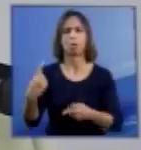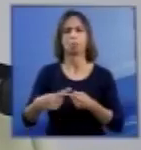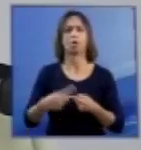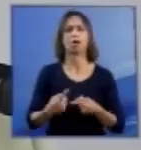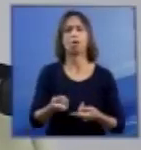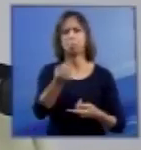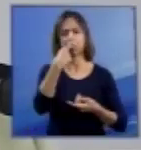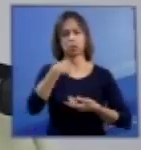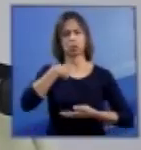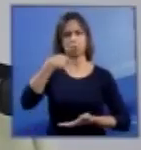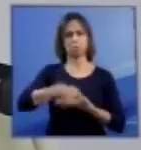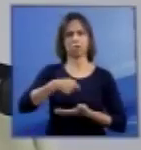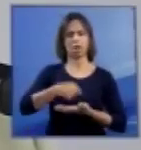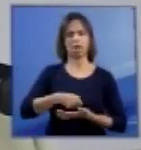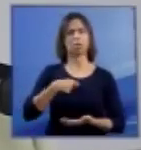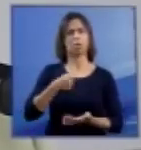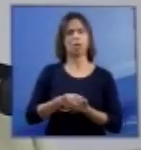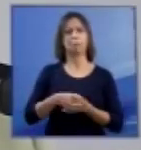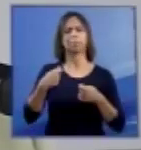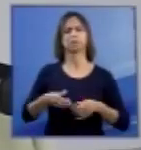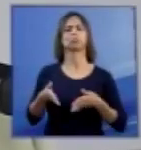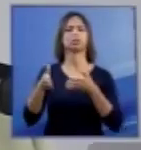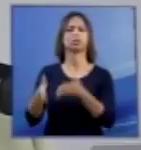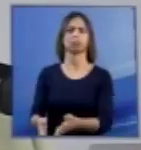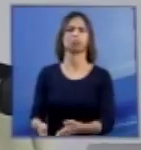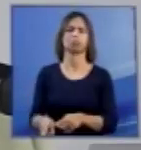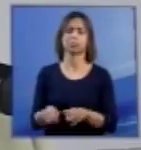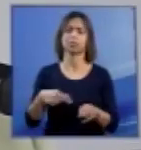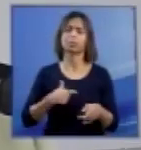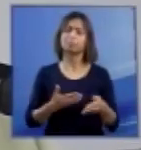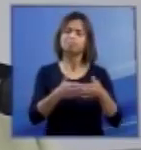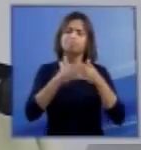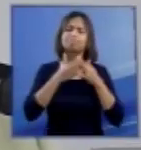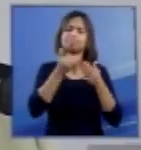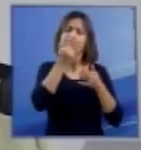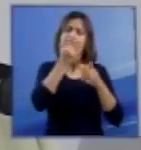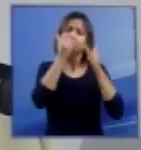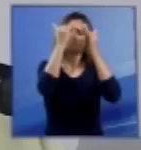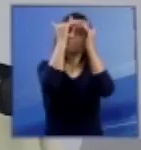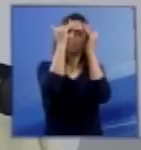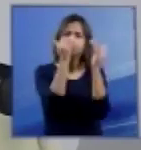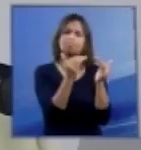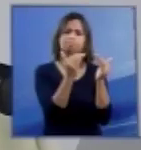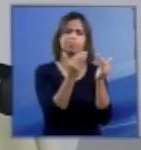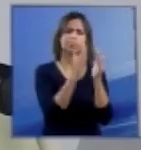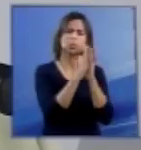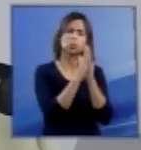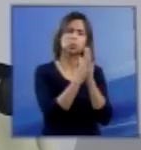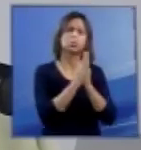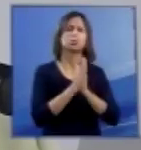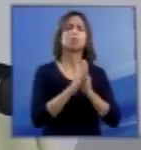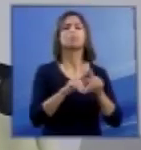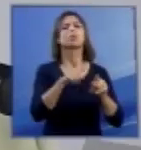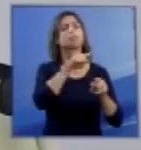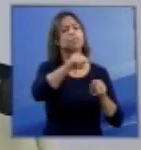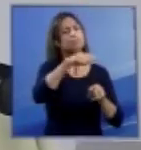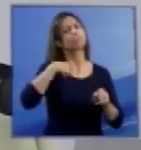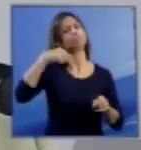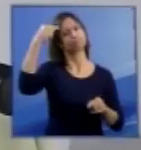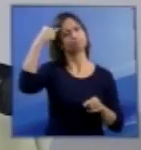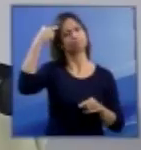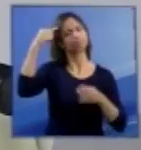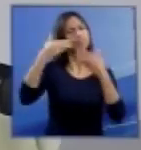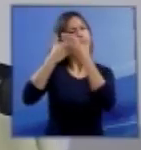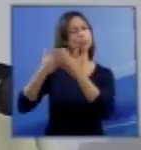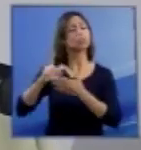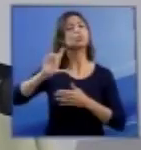enterrar. E o que eu quero respeitosamente pedir é que os senhores ministros pensem nisso quando